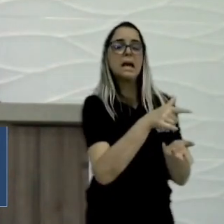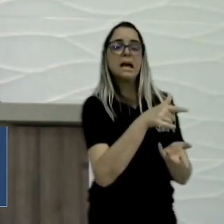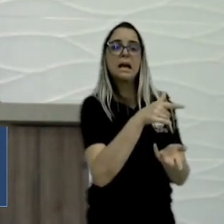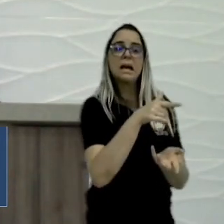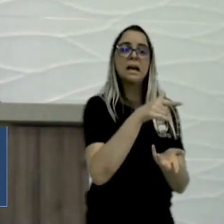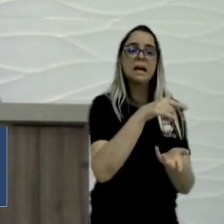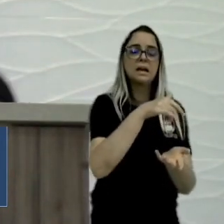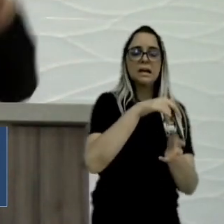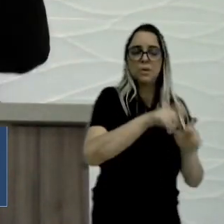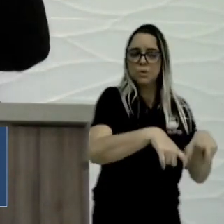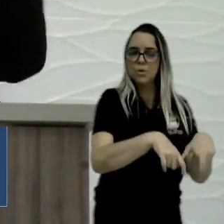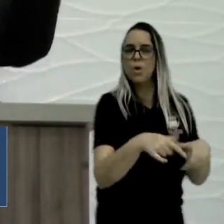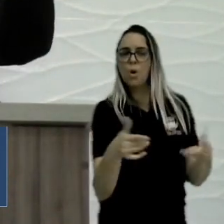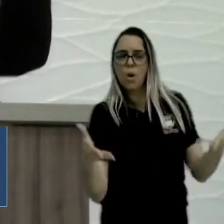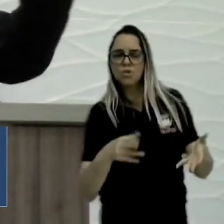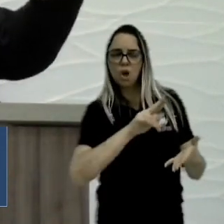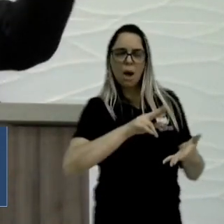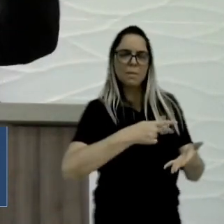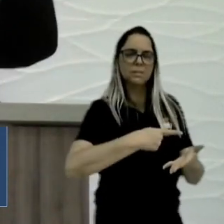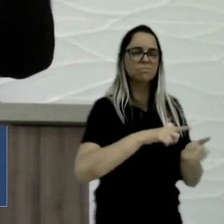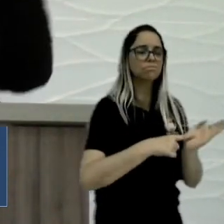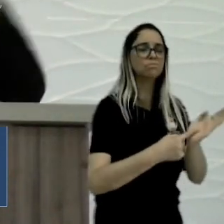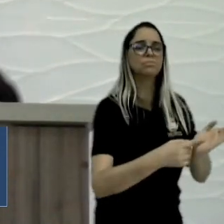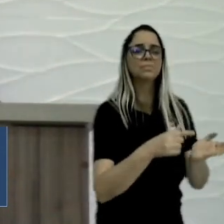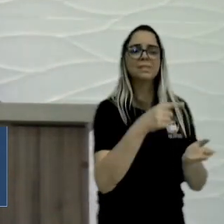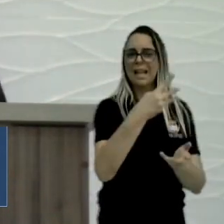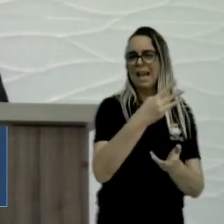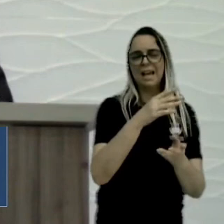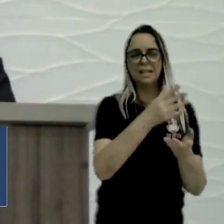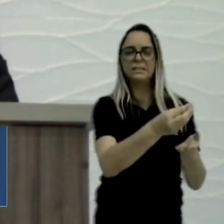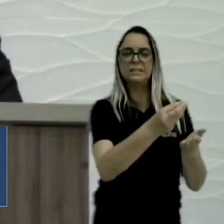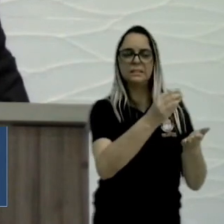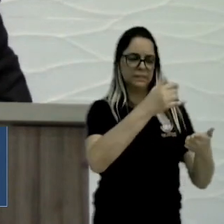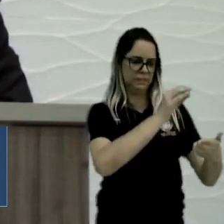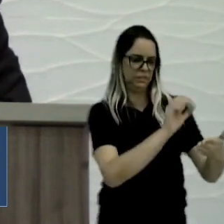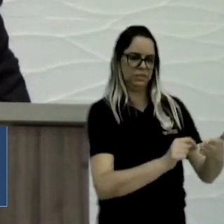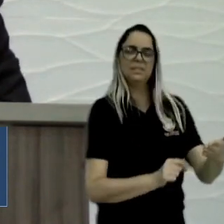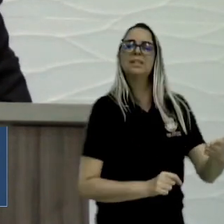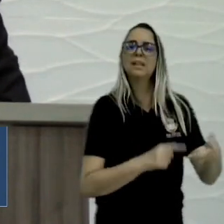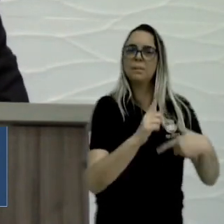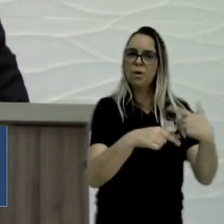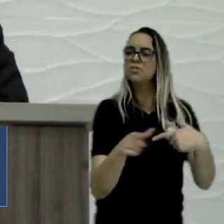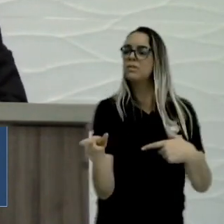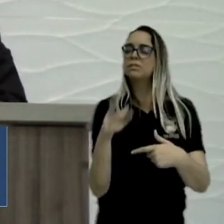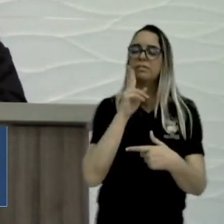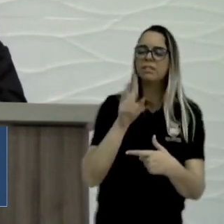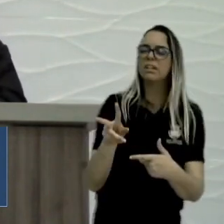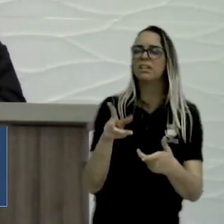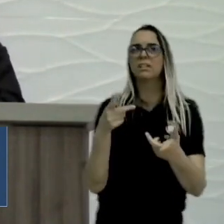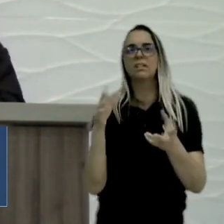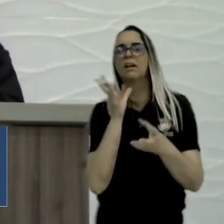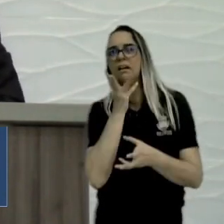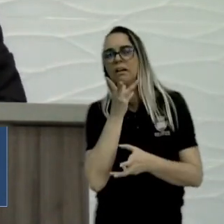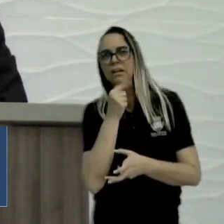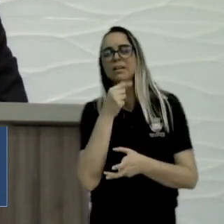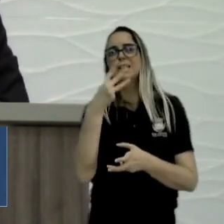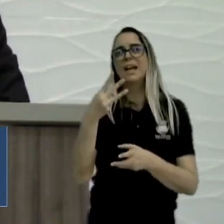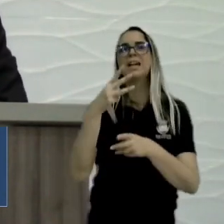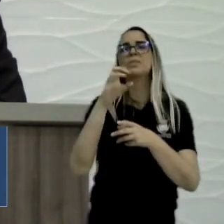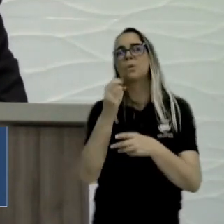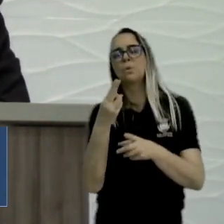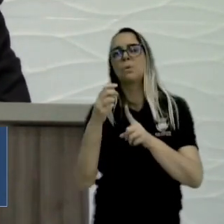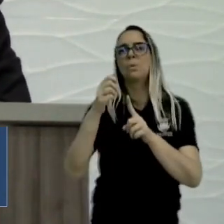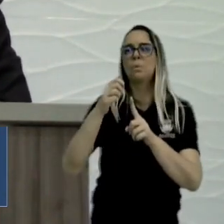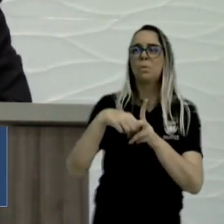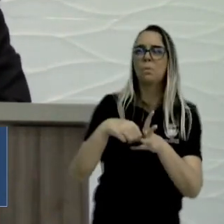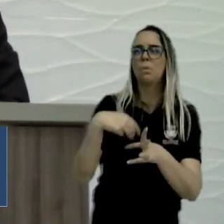você dá o nome hoje, vai passar três, quatro meses, ou cinco meses, ou até mais, sem receber a água, e a gente vem colocando,